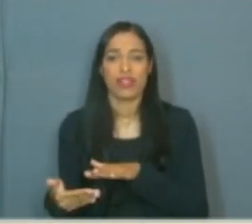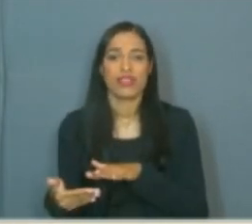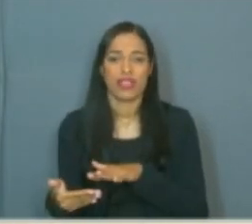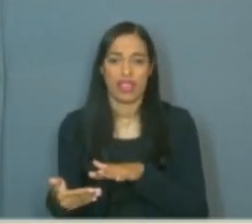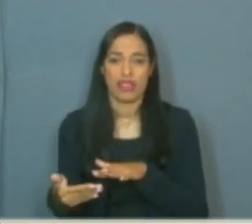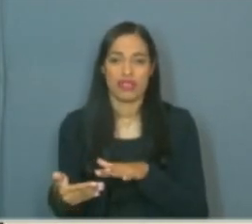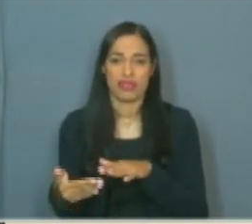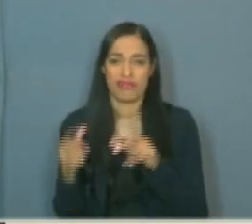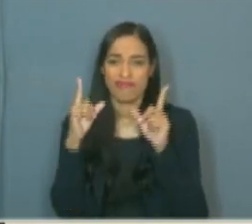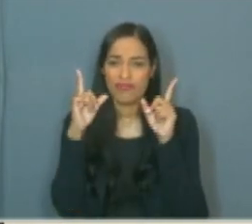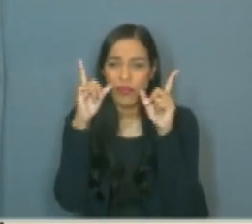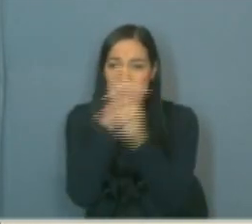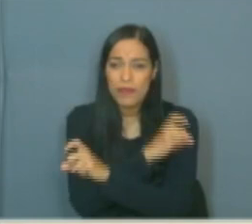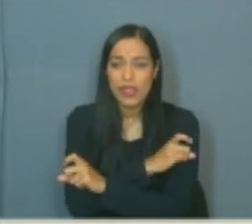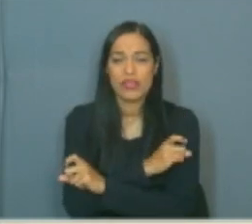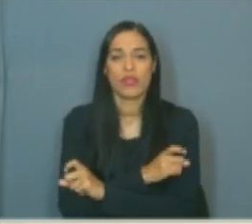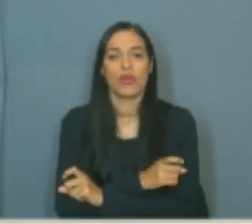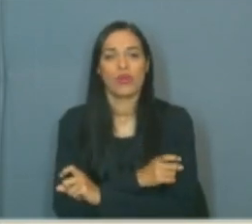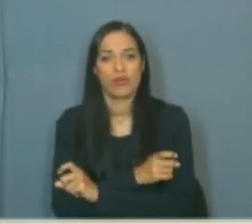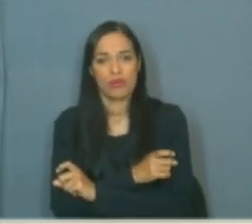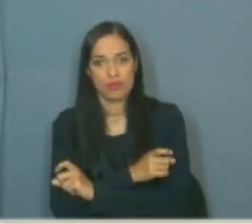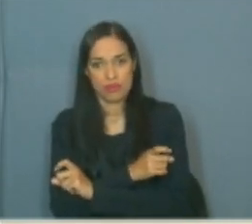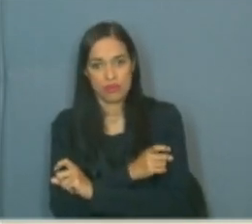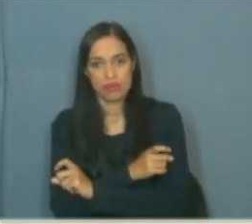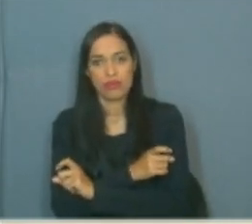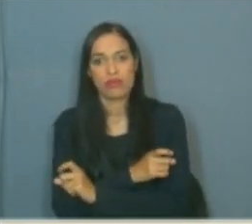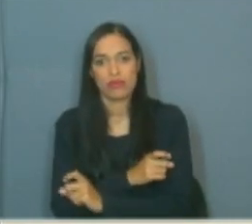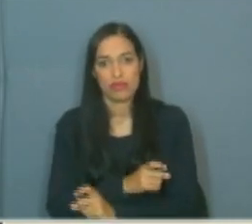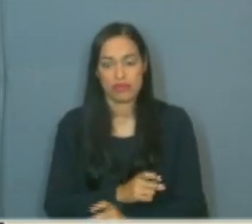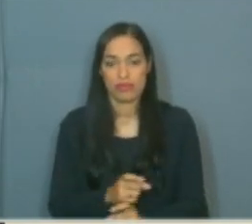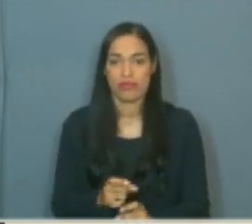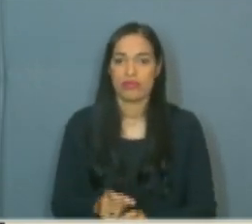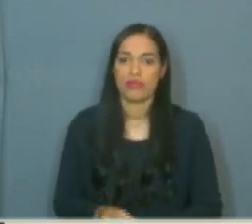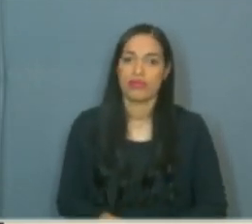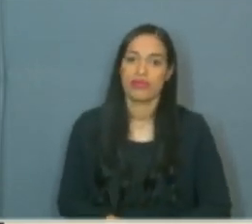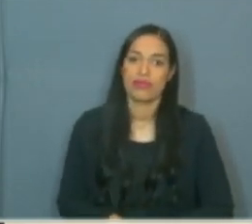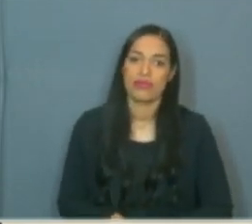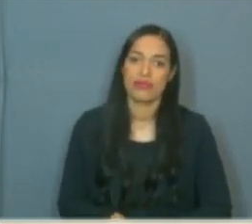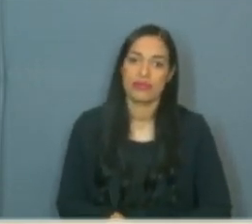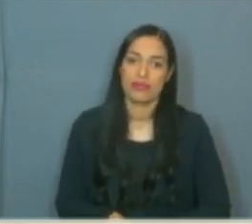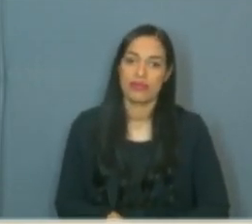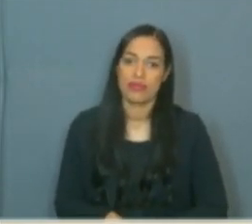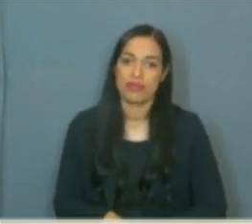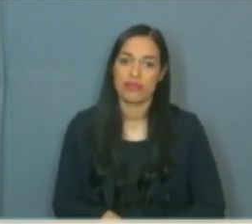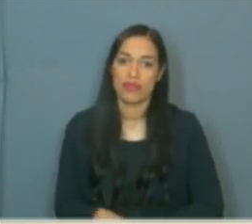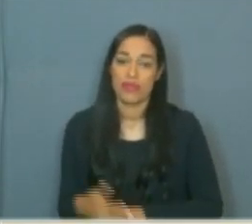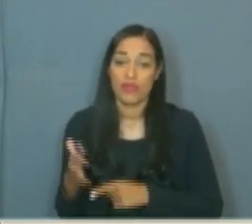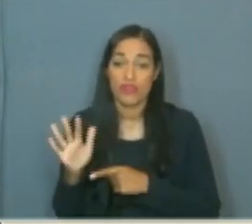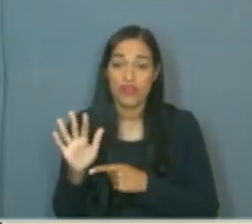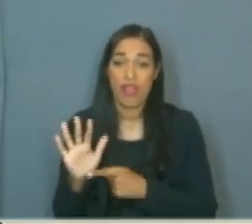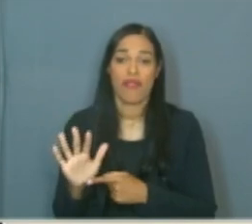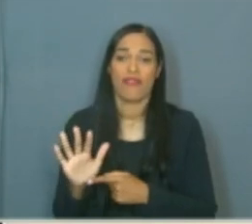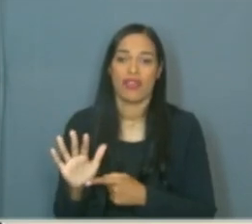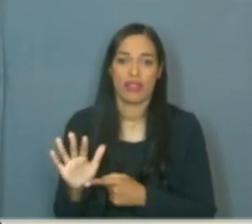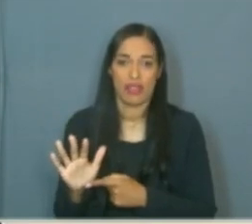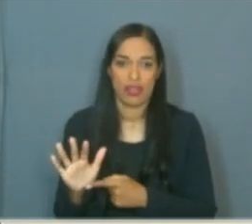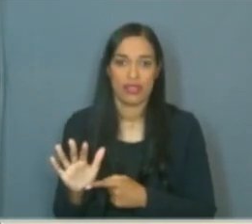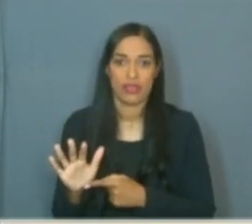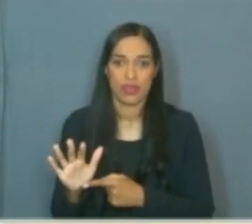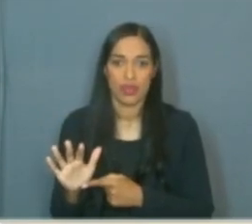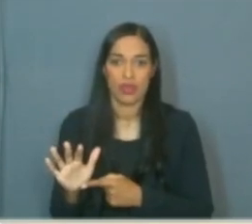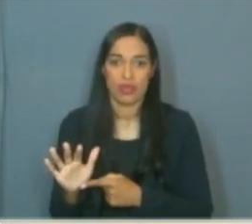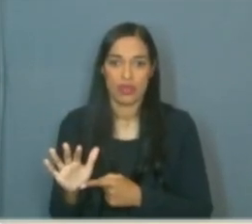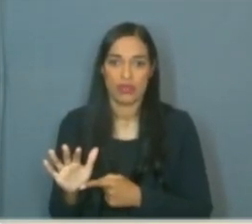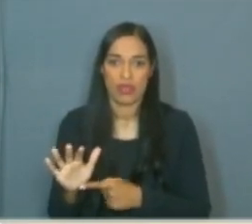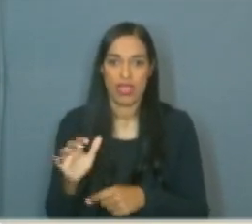cruel como foi. E quando finalmente foi revelado quem eram os mandantes